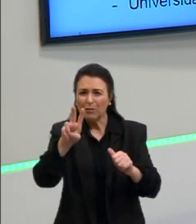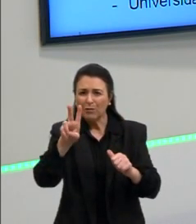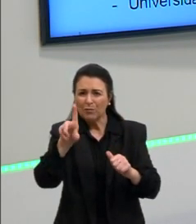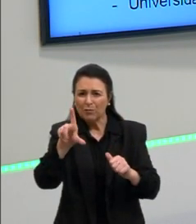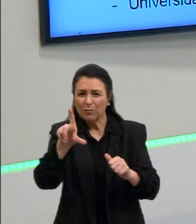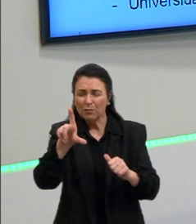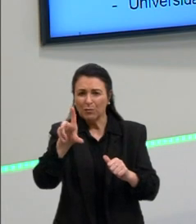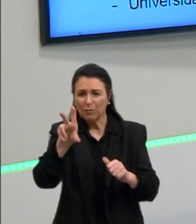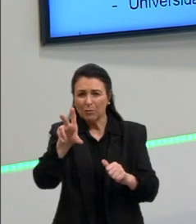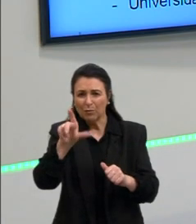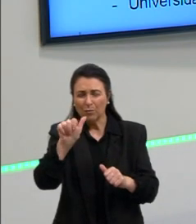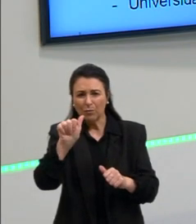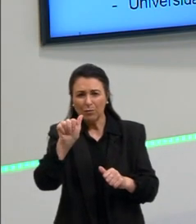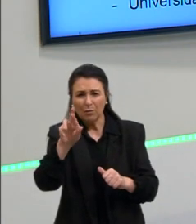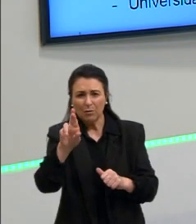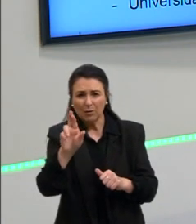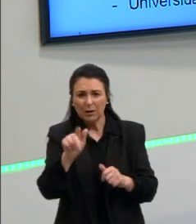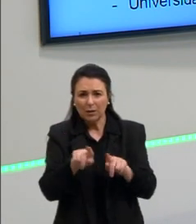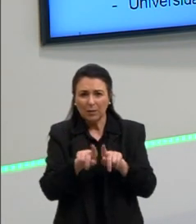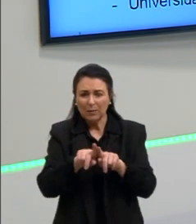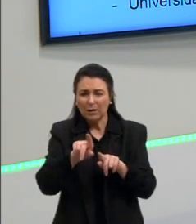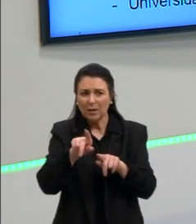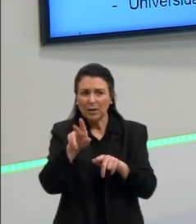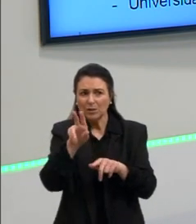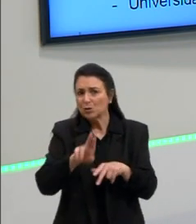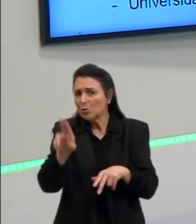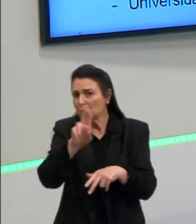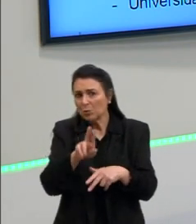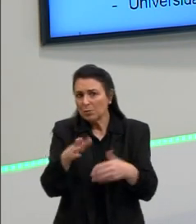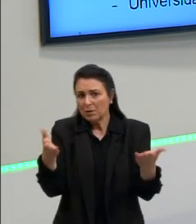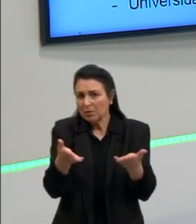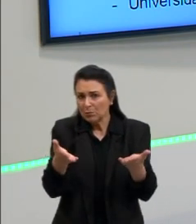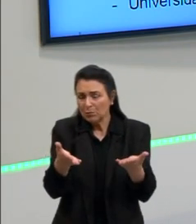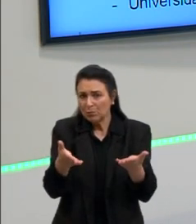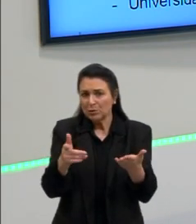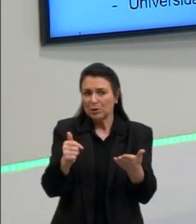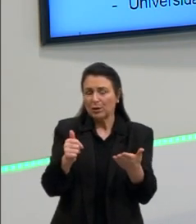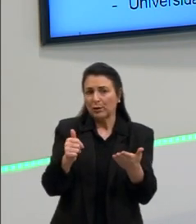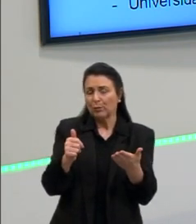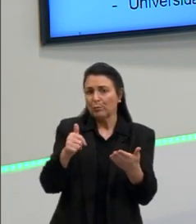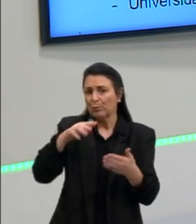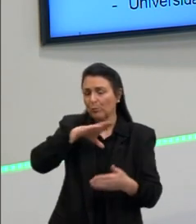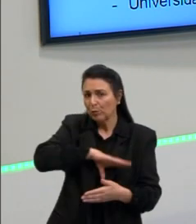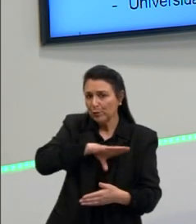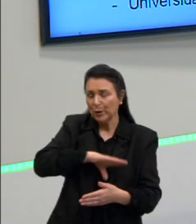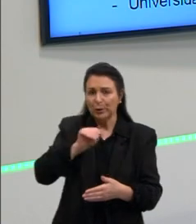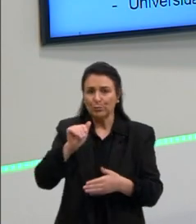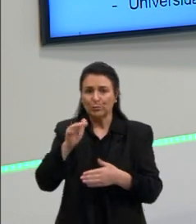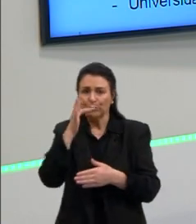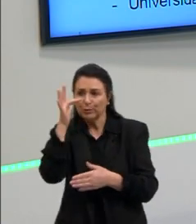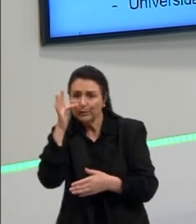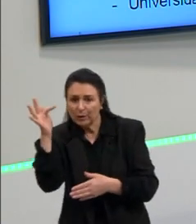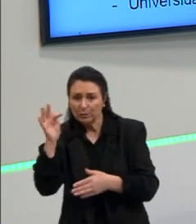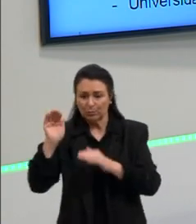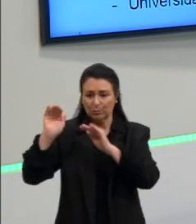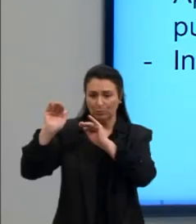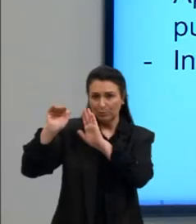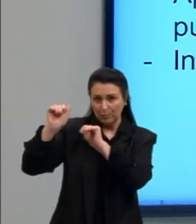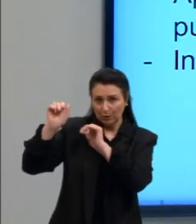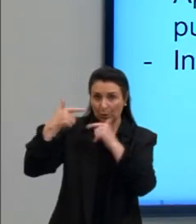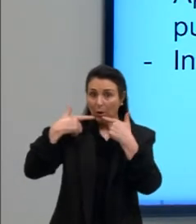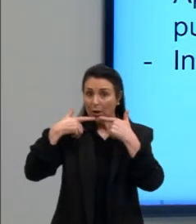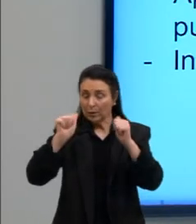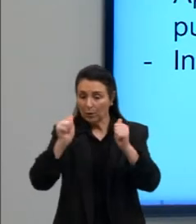são as línguas que a gente conhece hoje em dia. Então, o português, o espanhol, o francês, vai surgir daí na